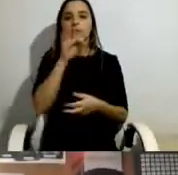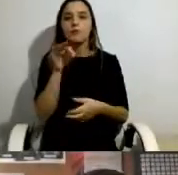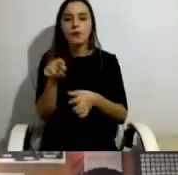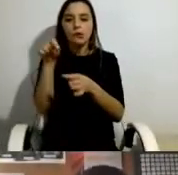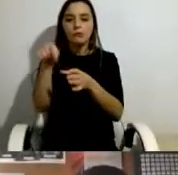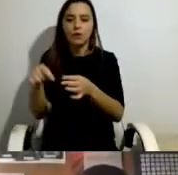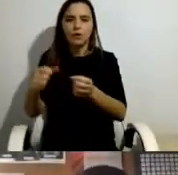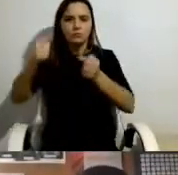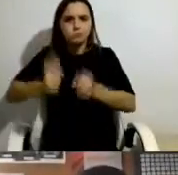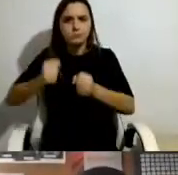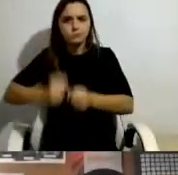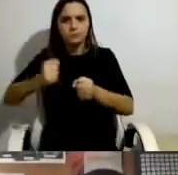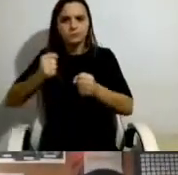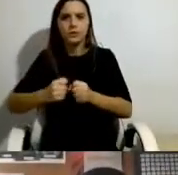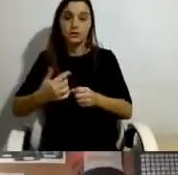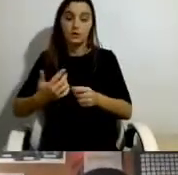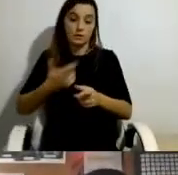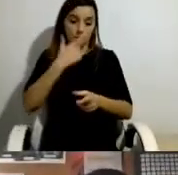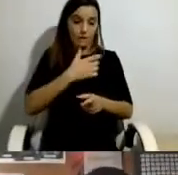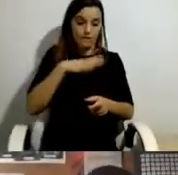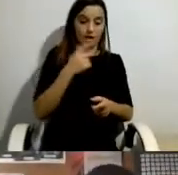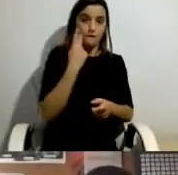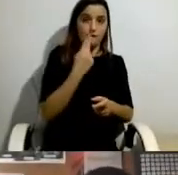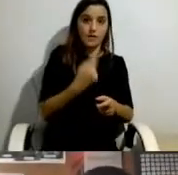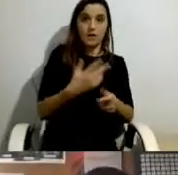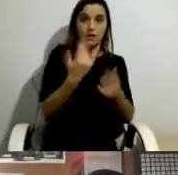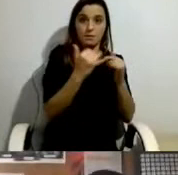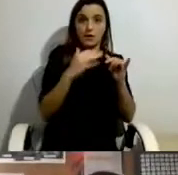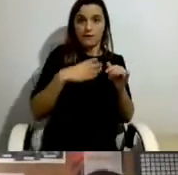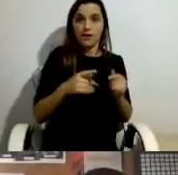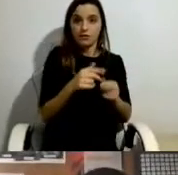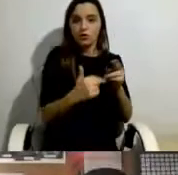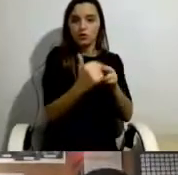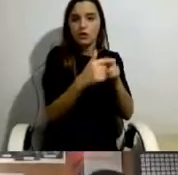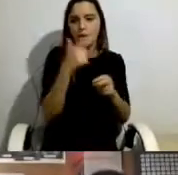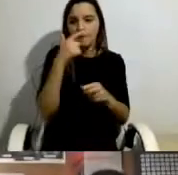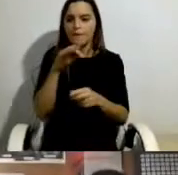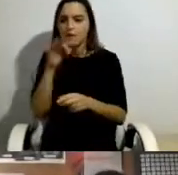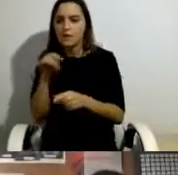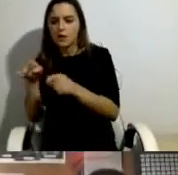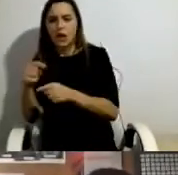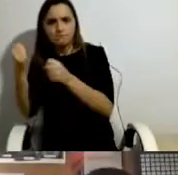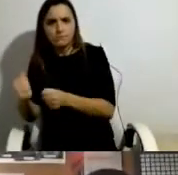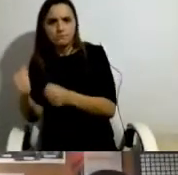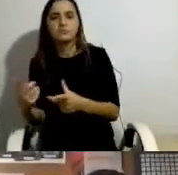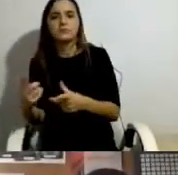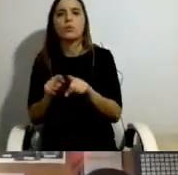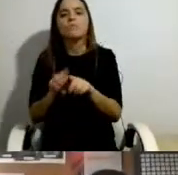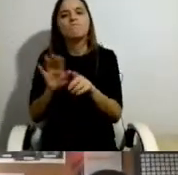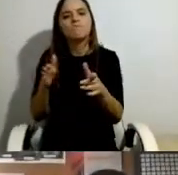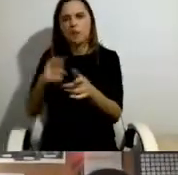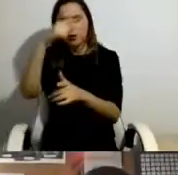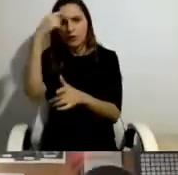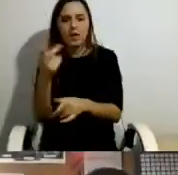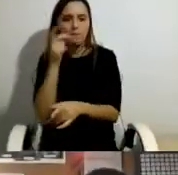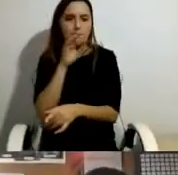construção da vida independente. E os discursos das pessoas dão conta disto, não é? Da dificuldade que as famílias, os pais e